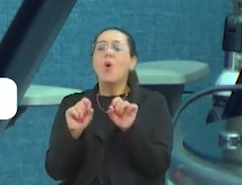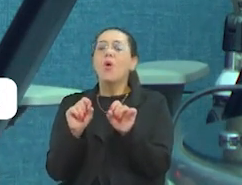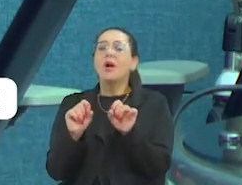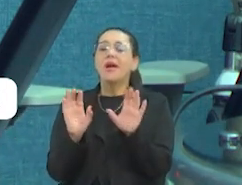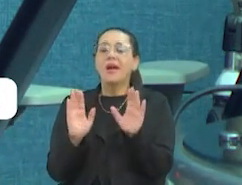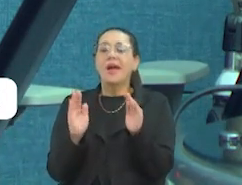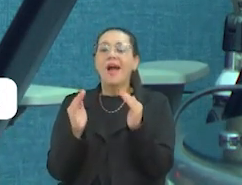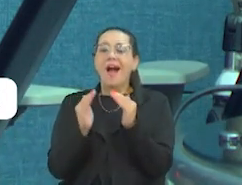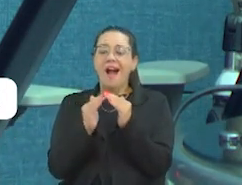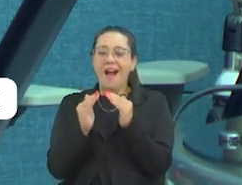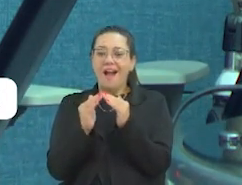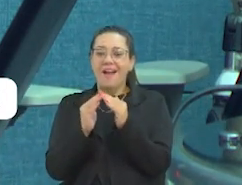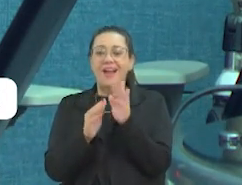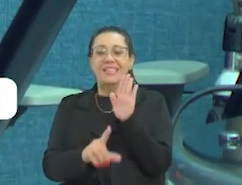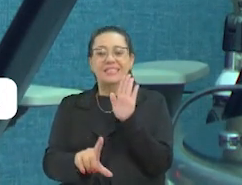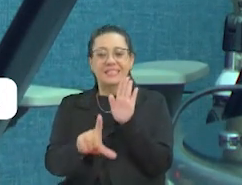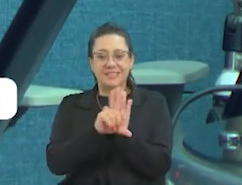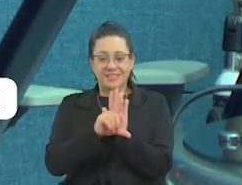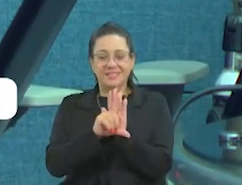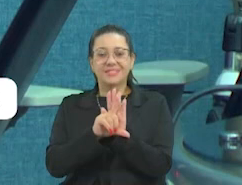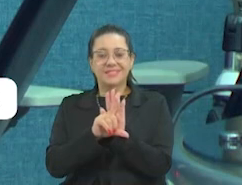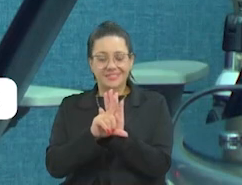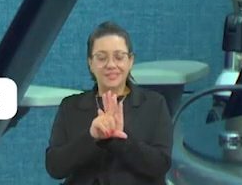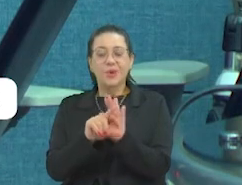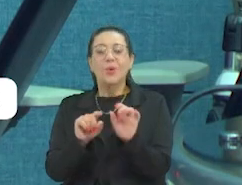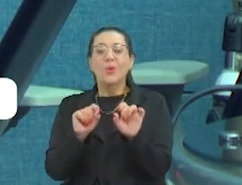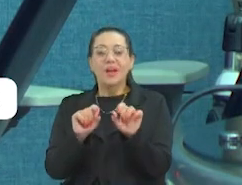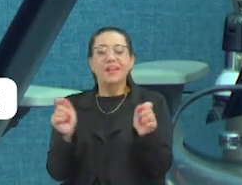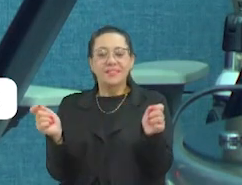pode ser feito para a população.